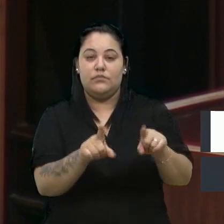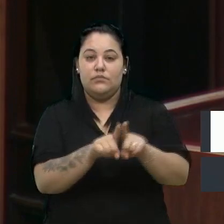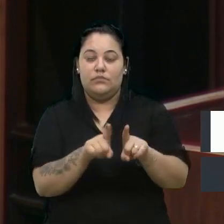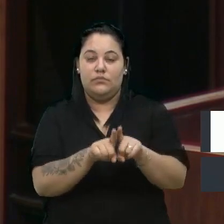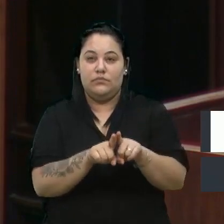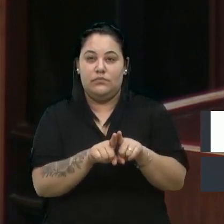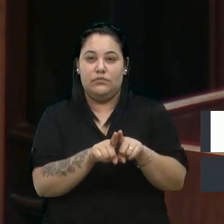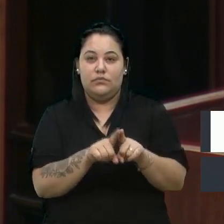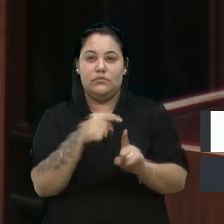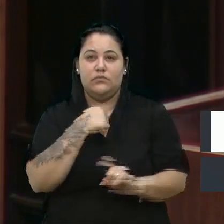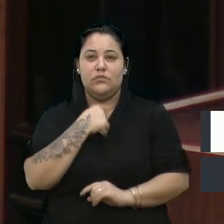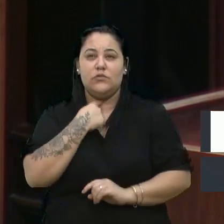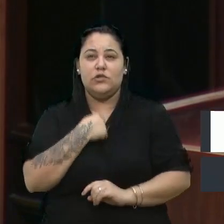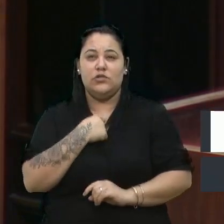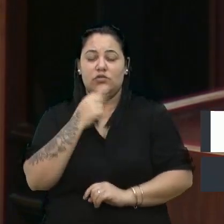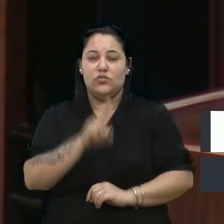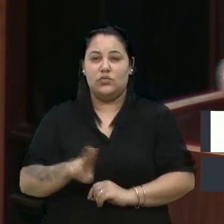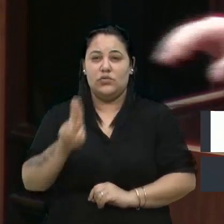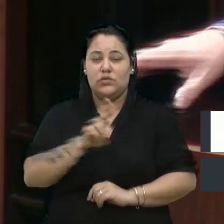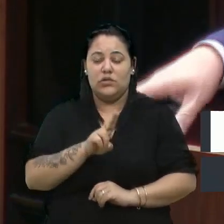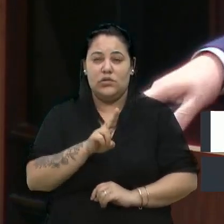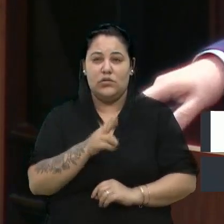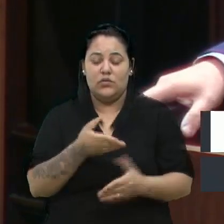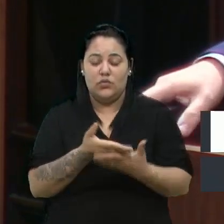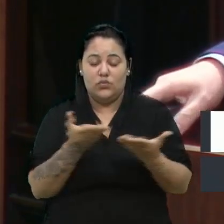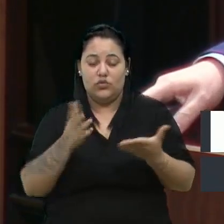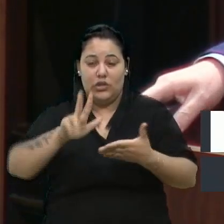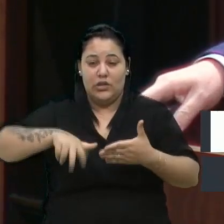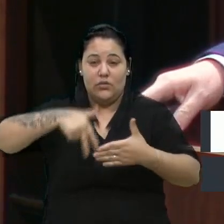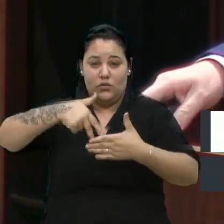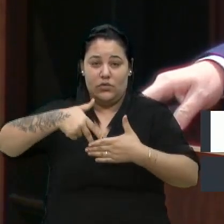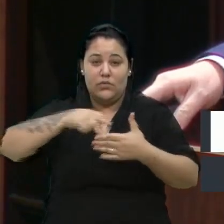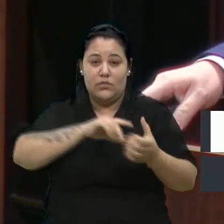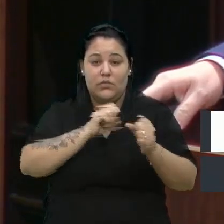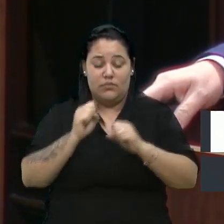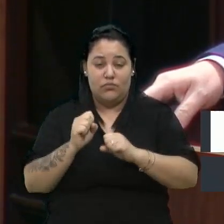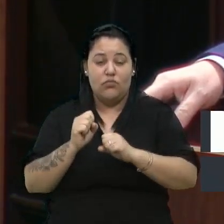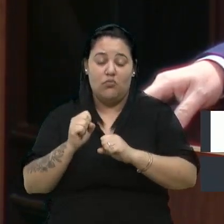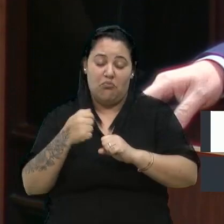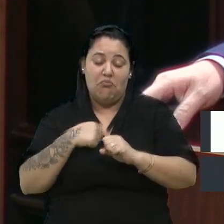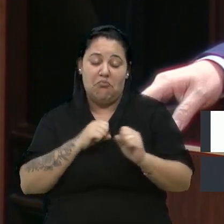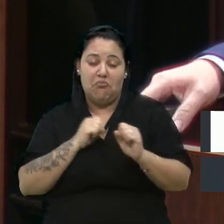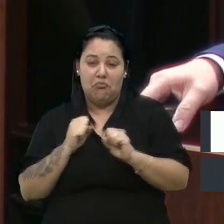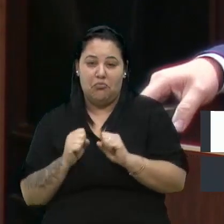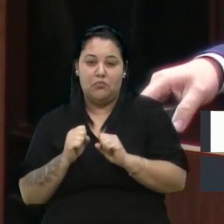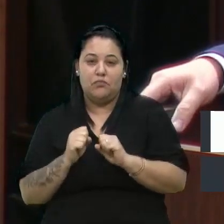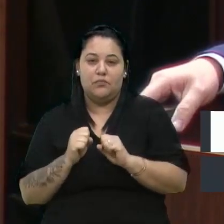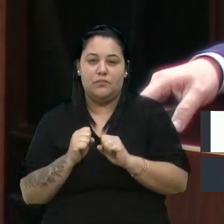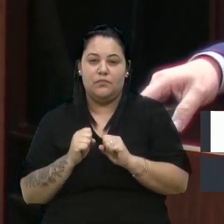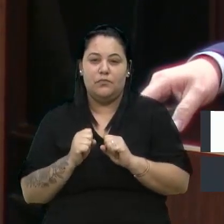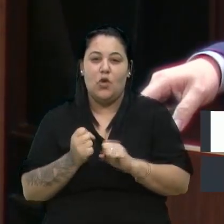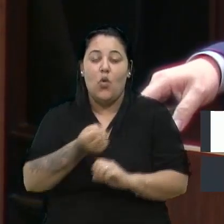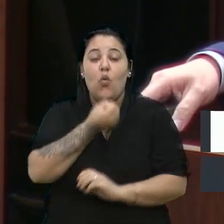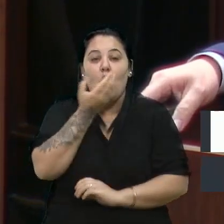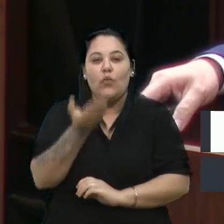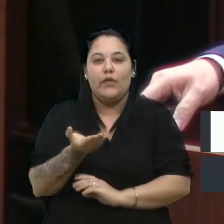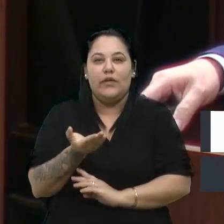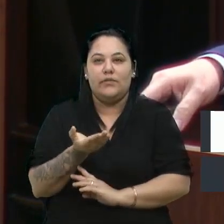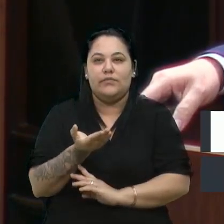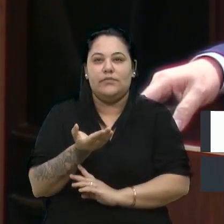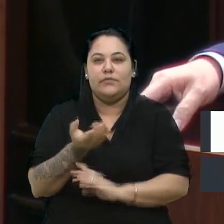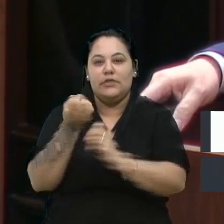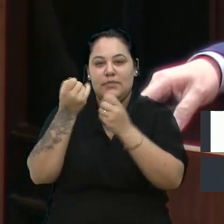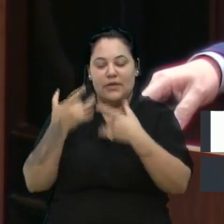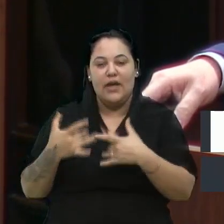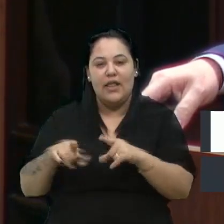Gostaria hoje de usar este grande expediente para poder relatar e prestar contas